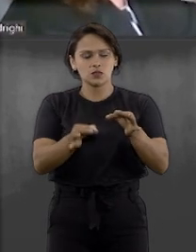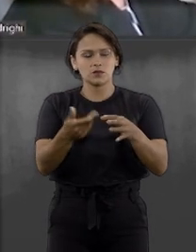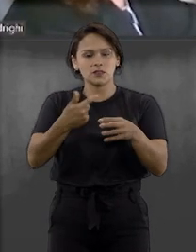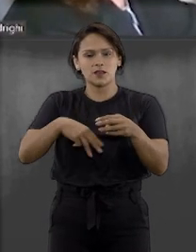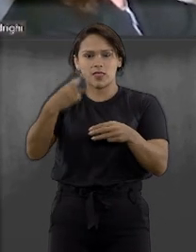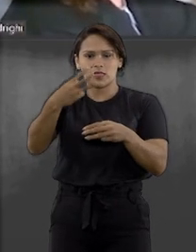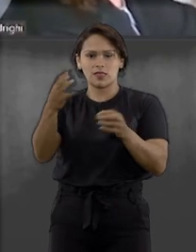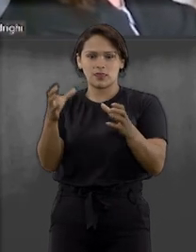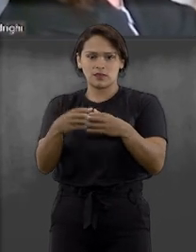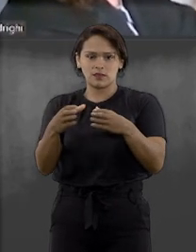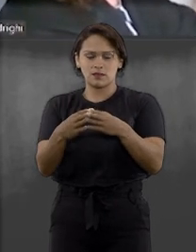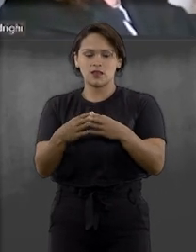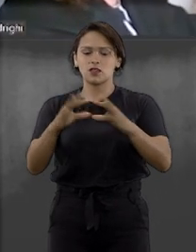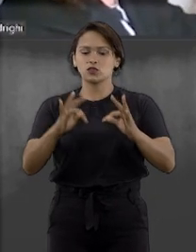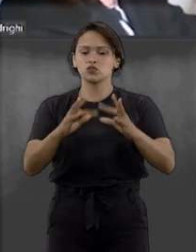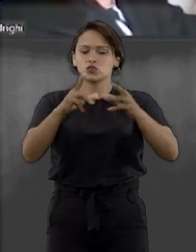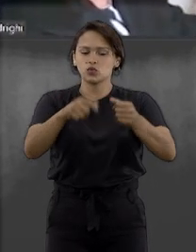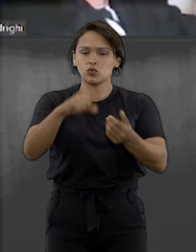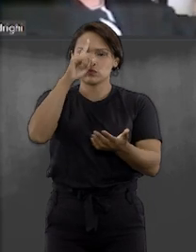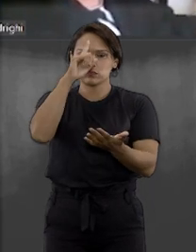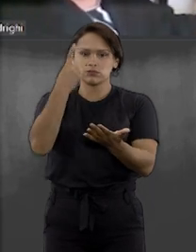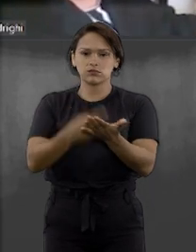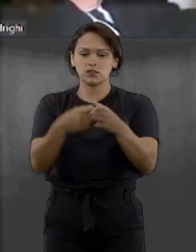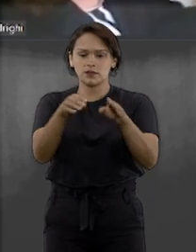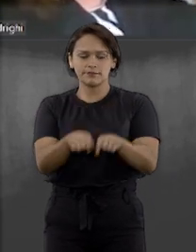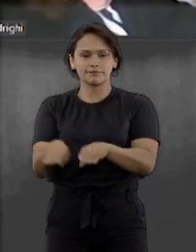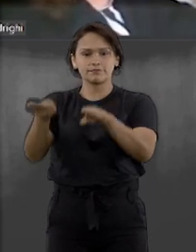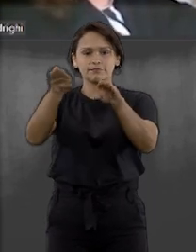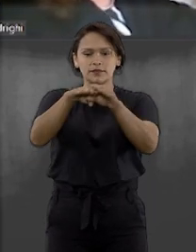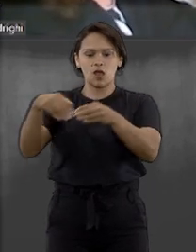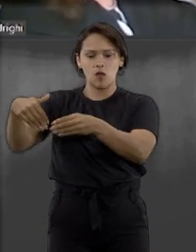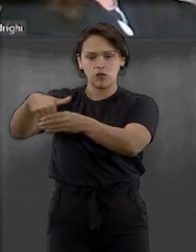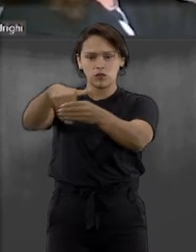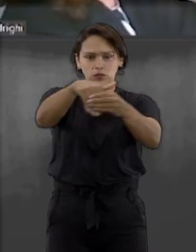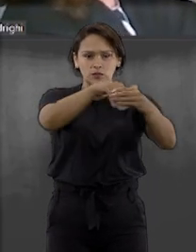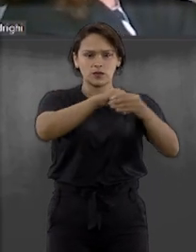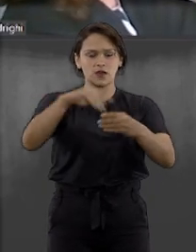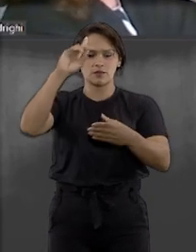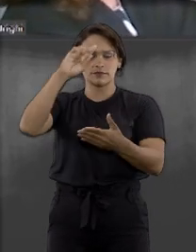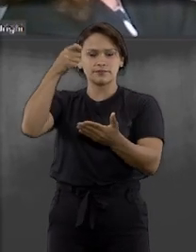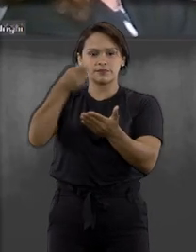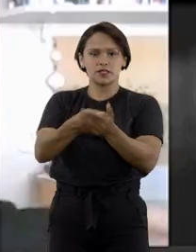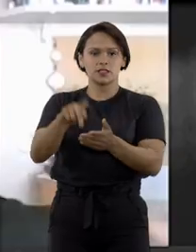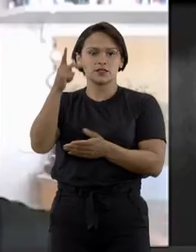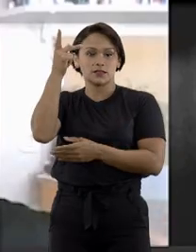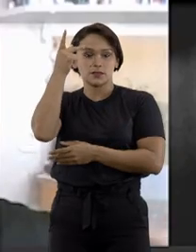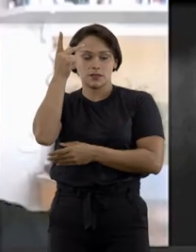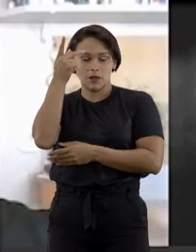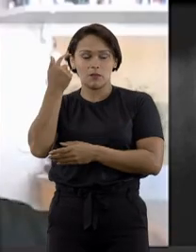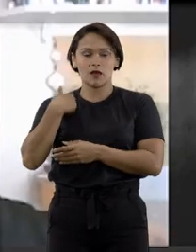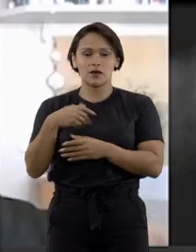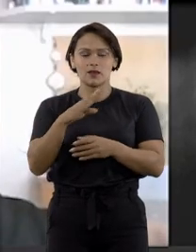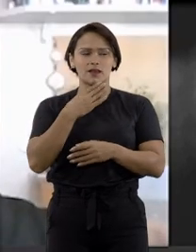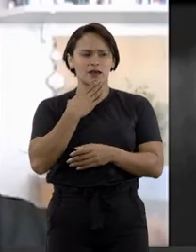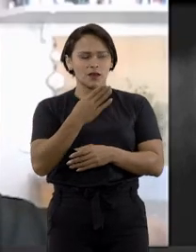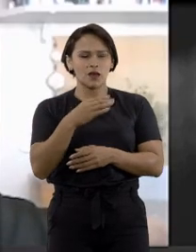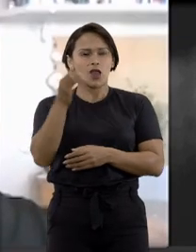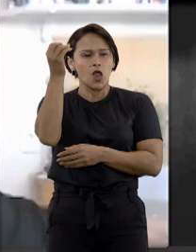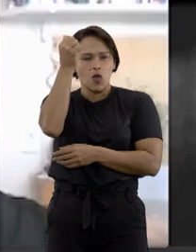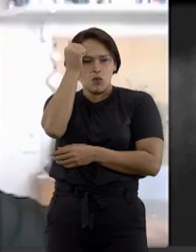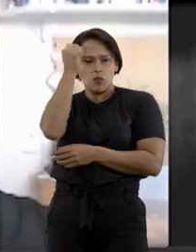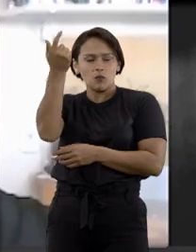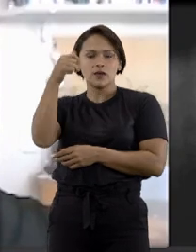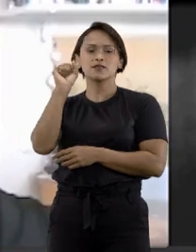turma do STJ, por unanimidade, mantiveram um acórdão do Tribunal de Justiça de São Paulo que reconheceu a culpa